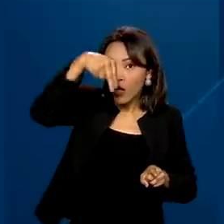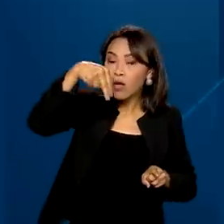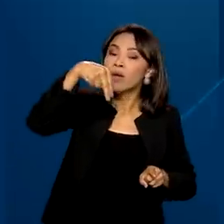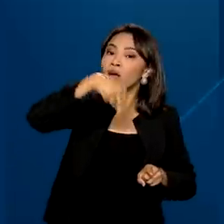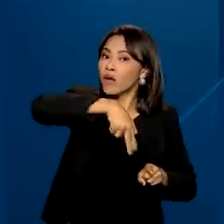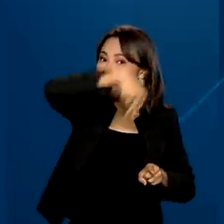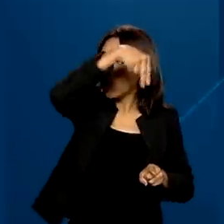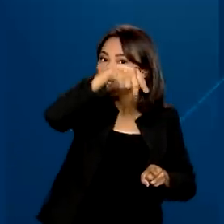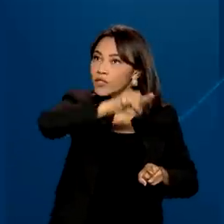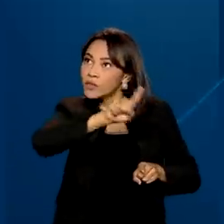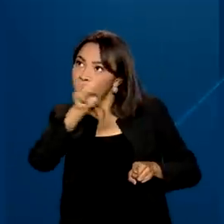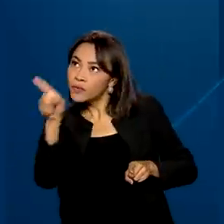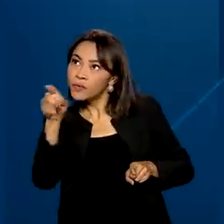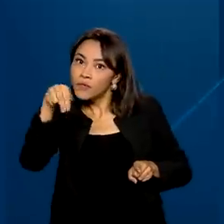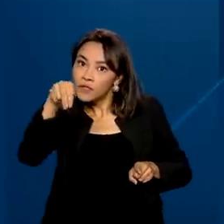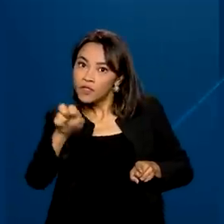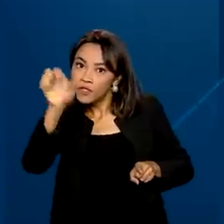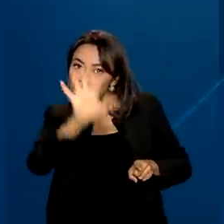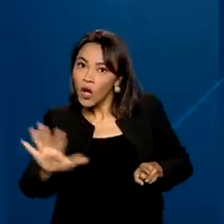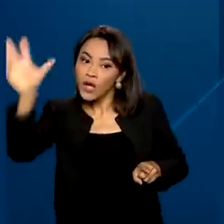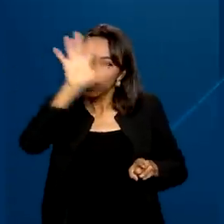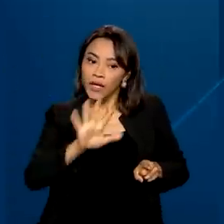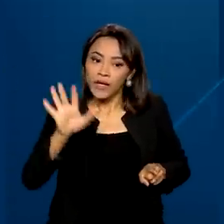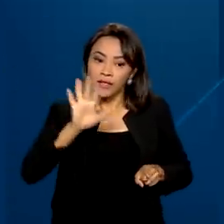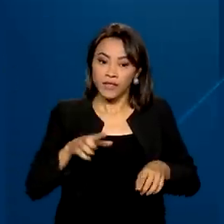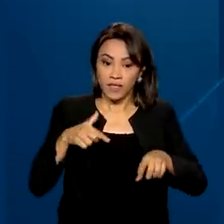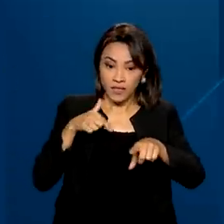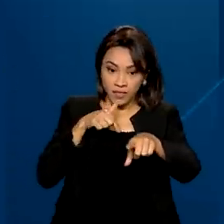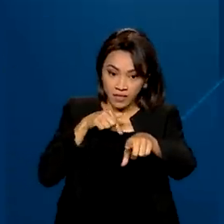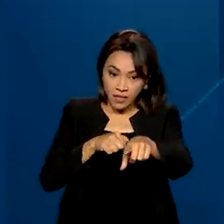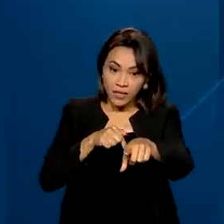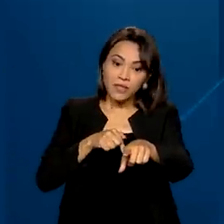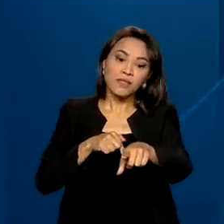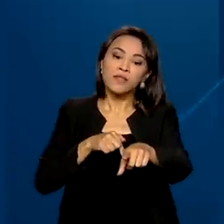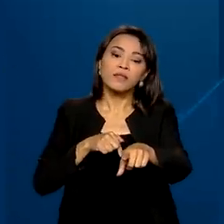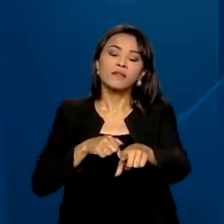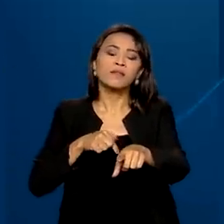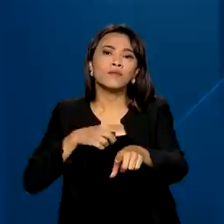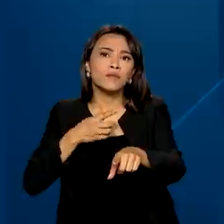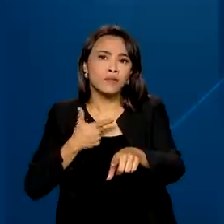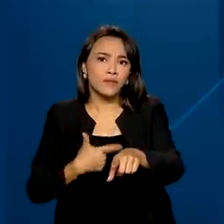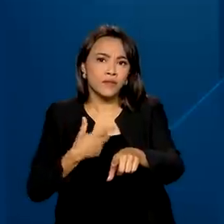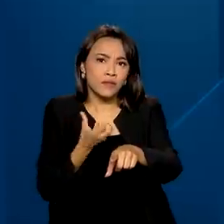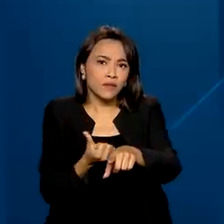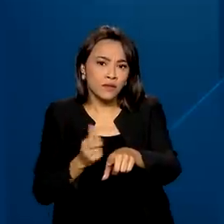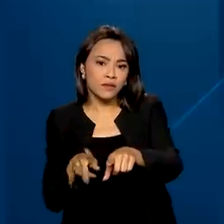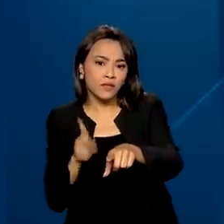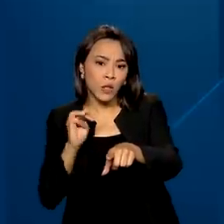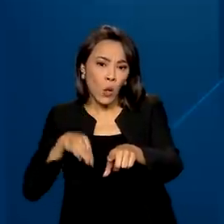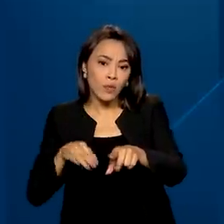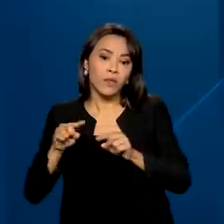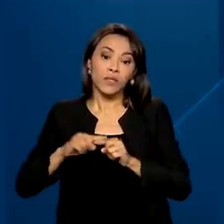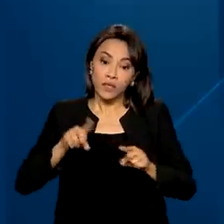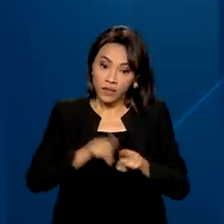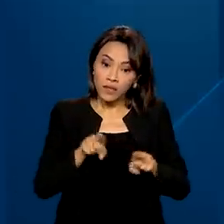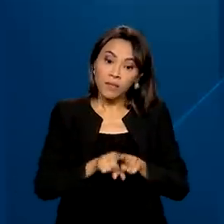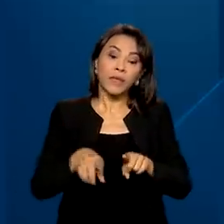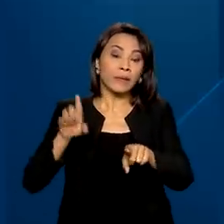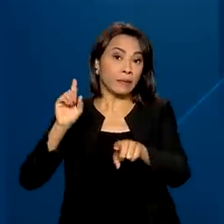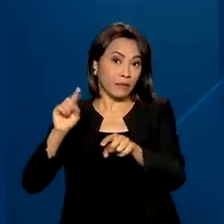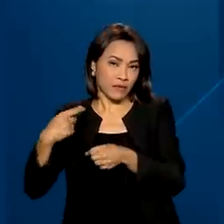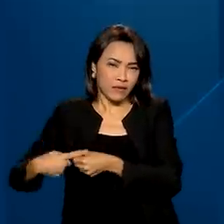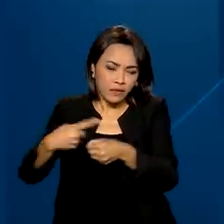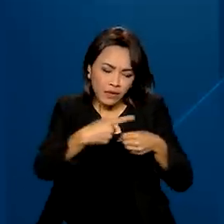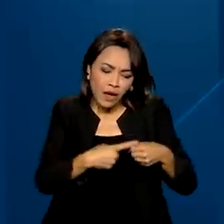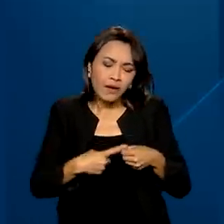trecho possui 726 quilômetros de extensão e corta 37 municípios de Minas Gerais e do Rio de Janeiro.